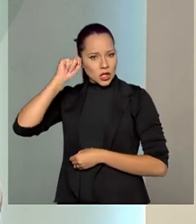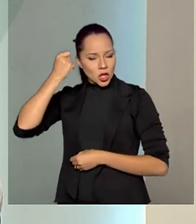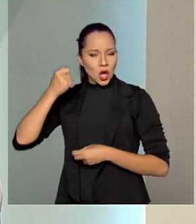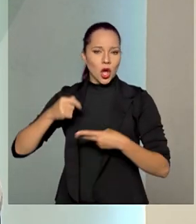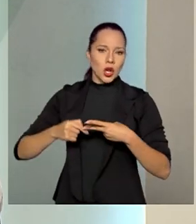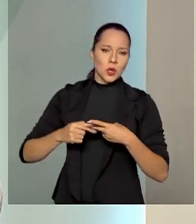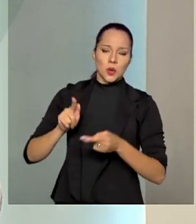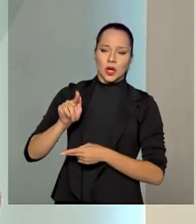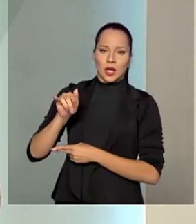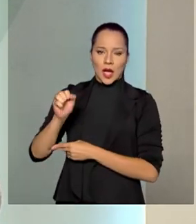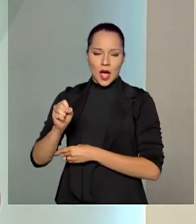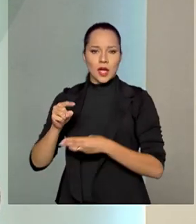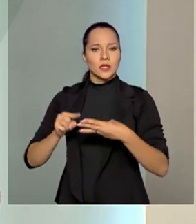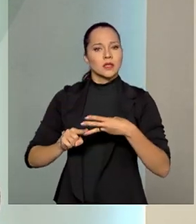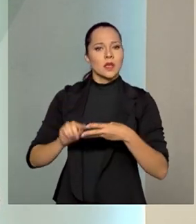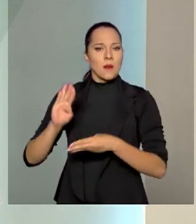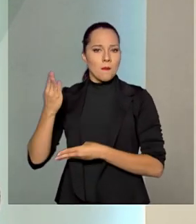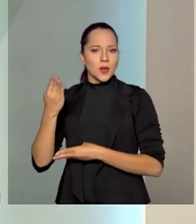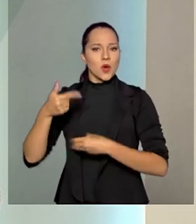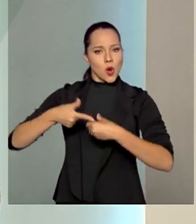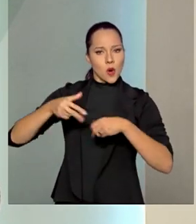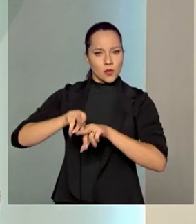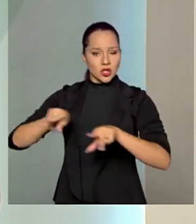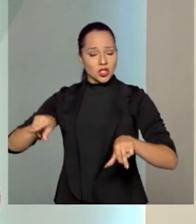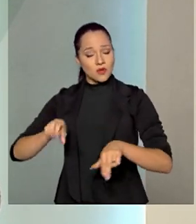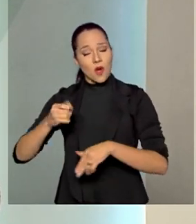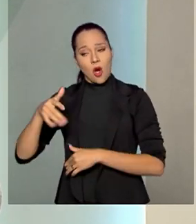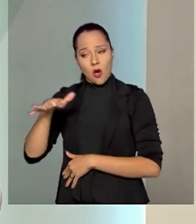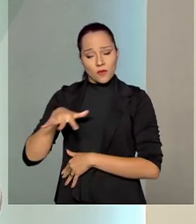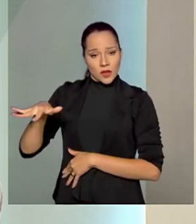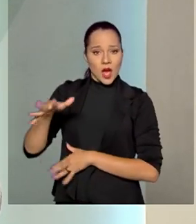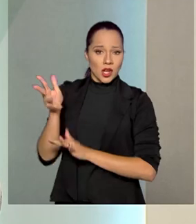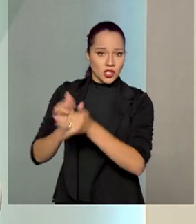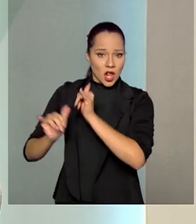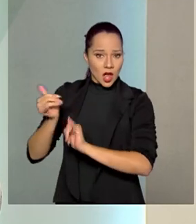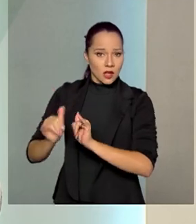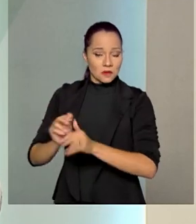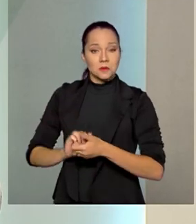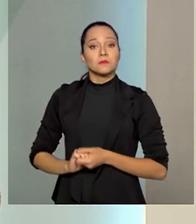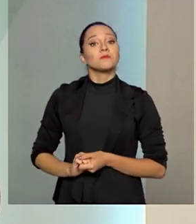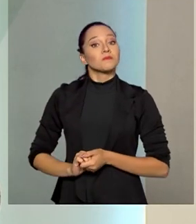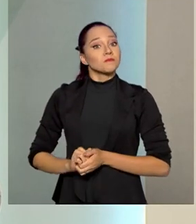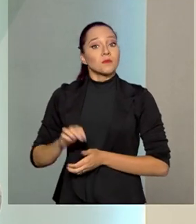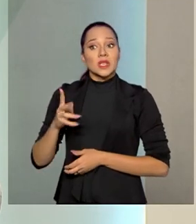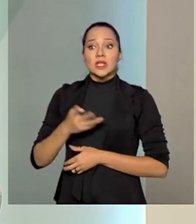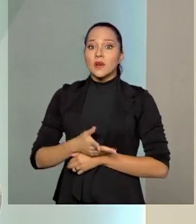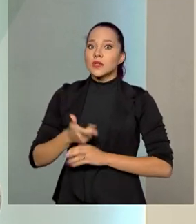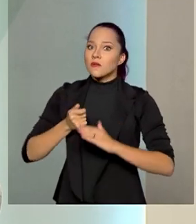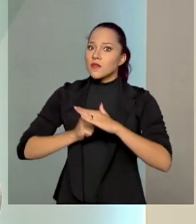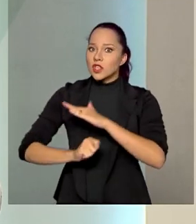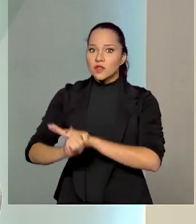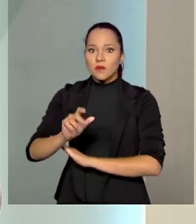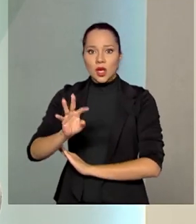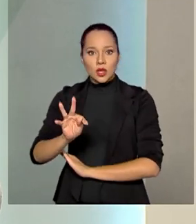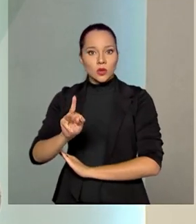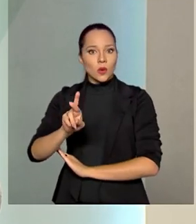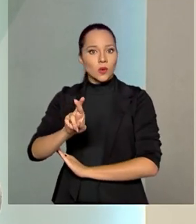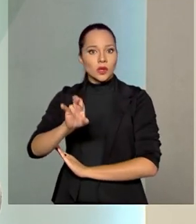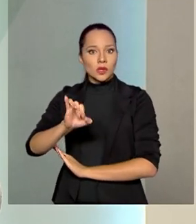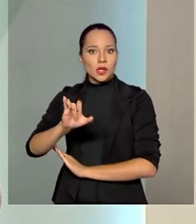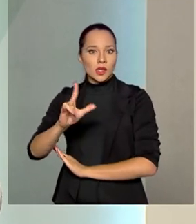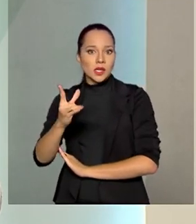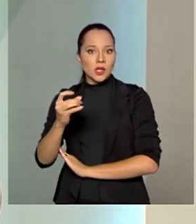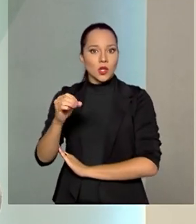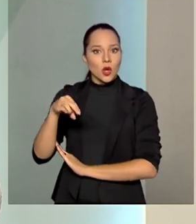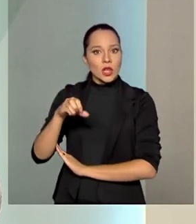biocombustíveis, seja ele no setor elétrico. São investimentos trilionários. Nos próximos 10